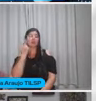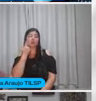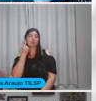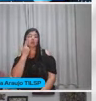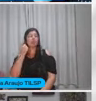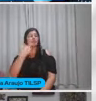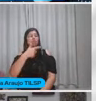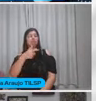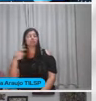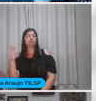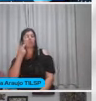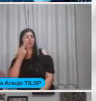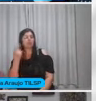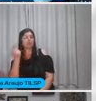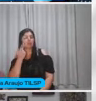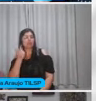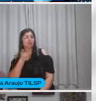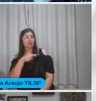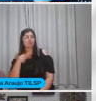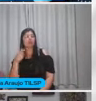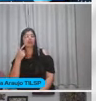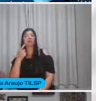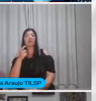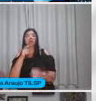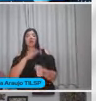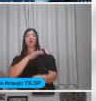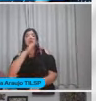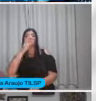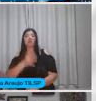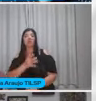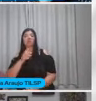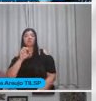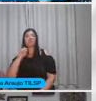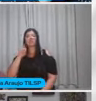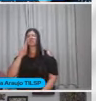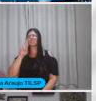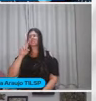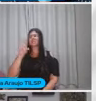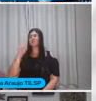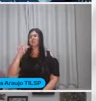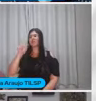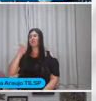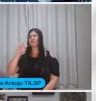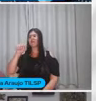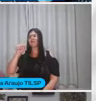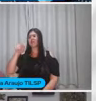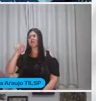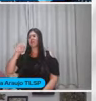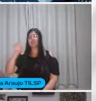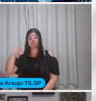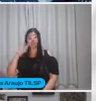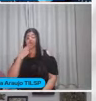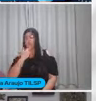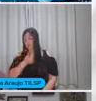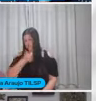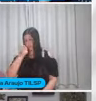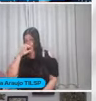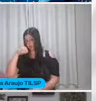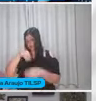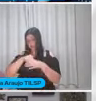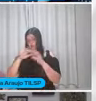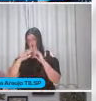Procurar áreas remotas E mais selvagens Eu sei que isso aí Seria o ideal Mas dentro do universo